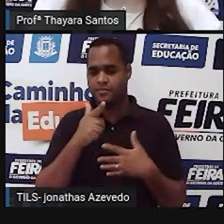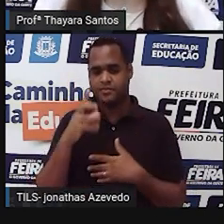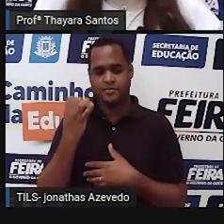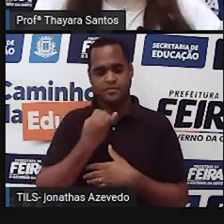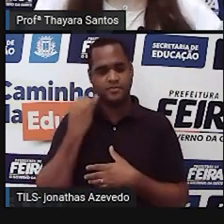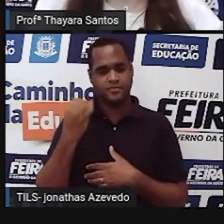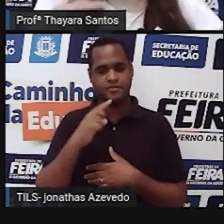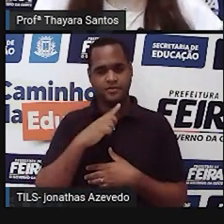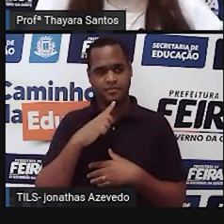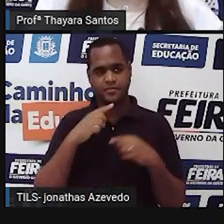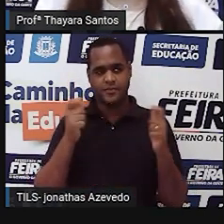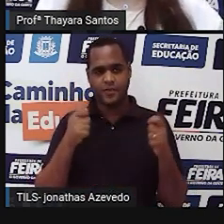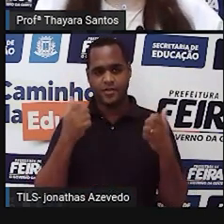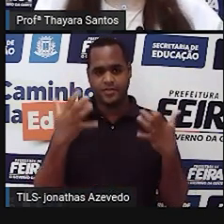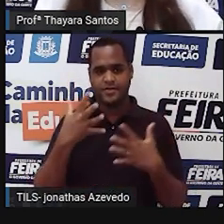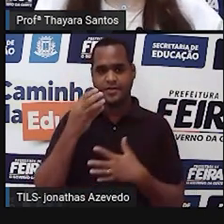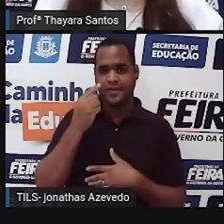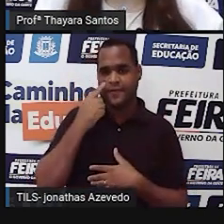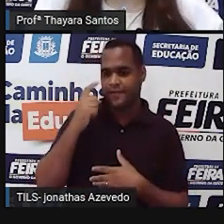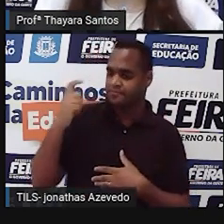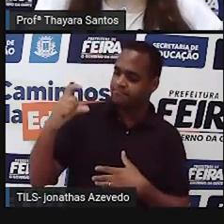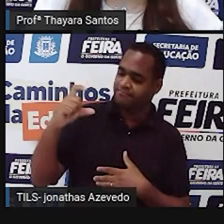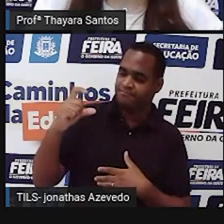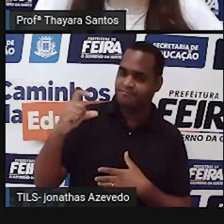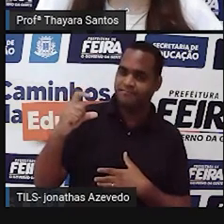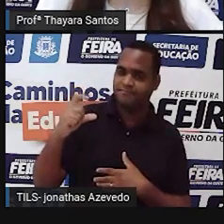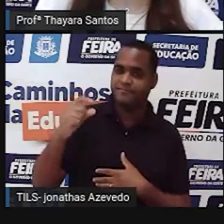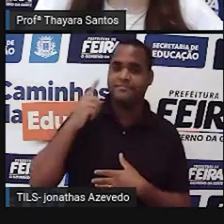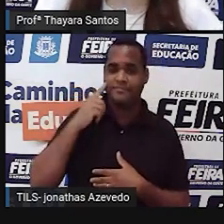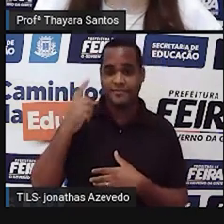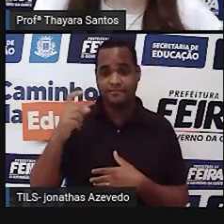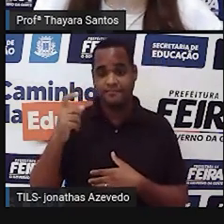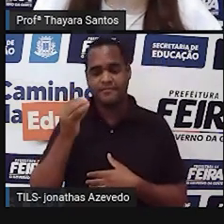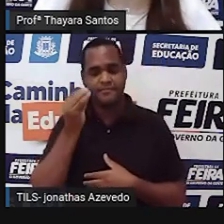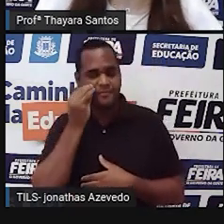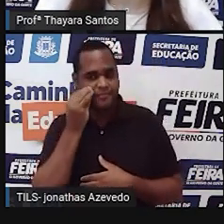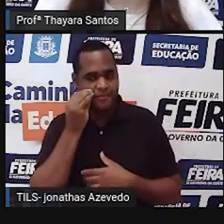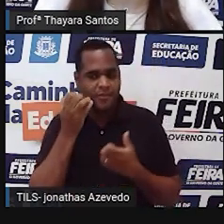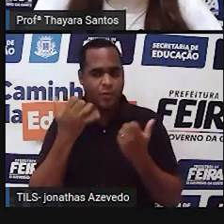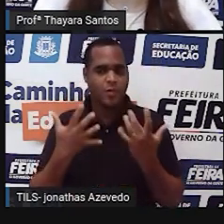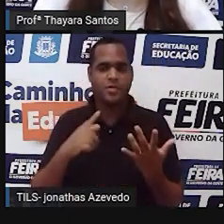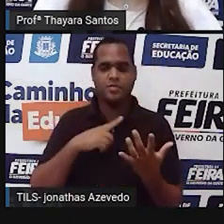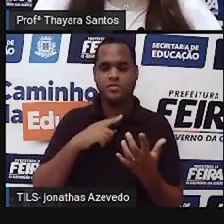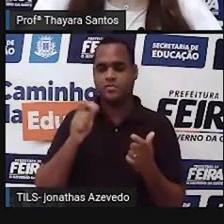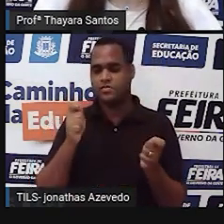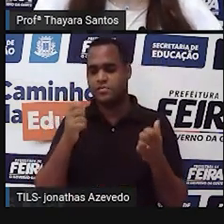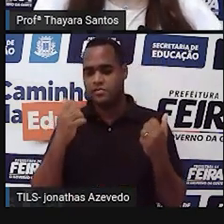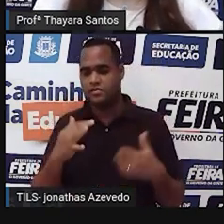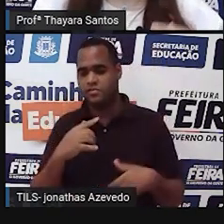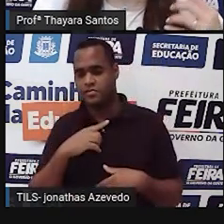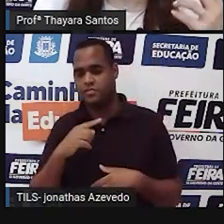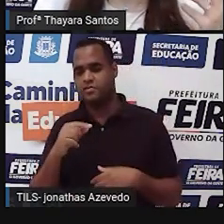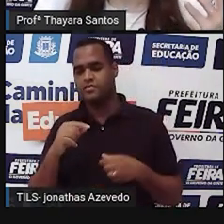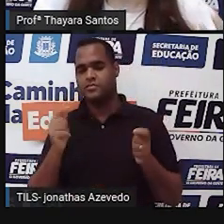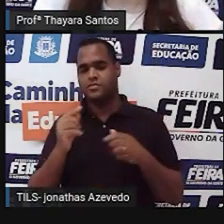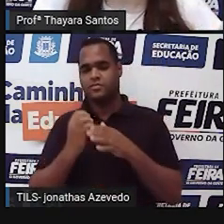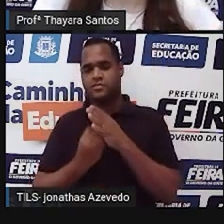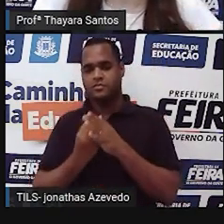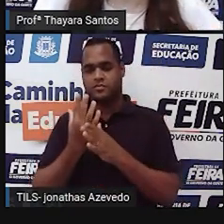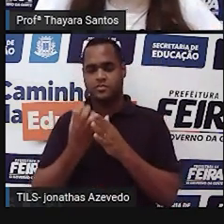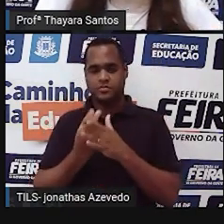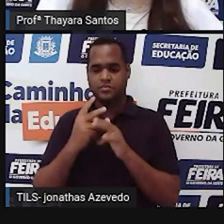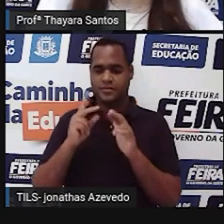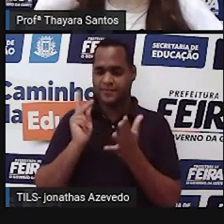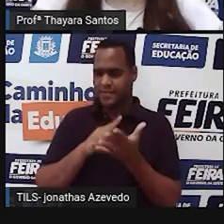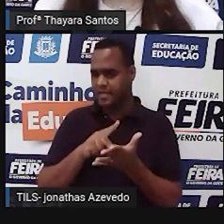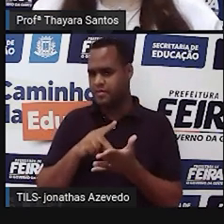do método, que é fazer um experimento. A gente precisa fazer experimento para testar essas hipóteses que a gente criou, para saber se essas hipóteses